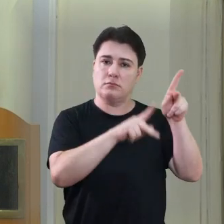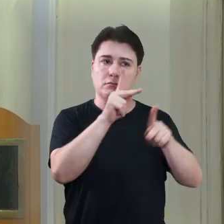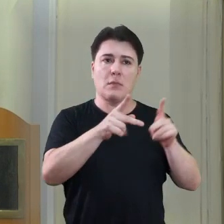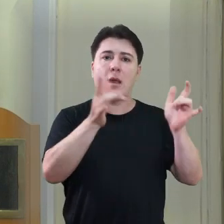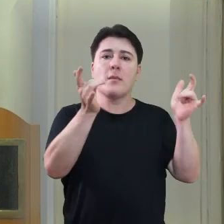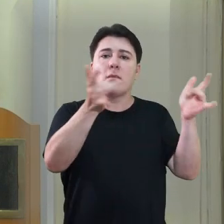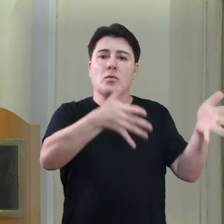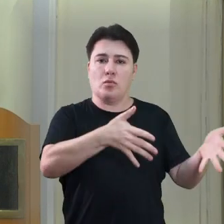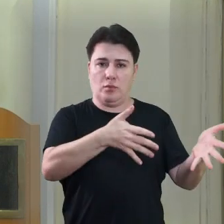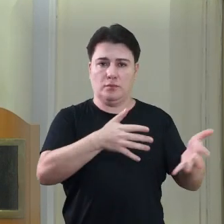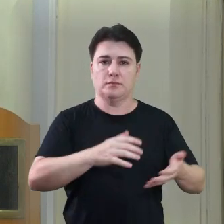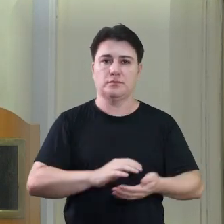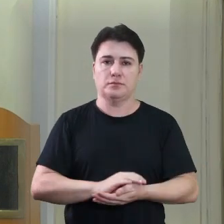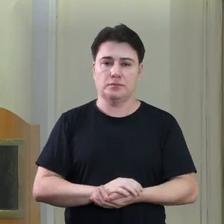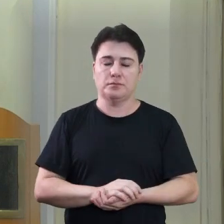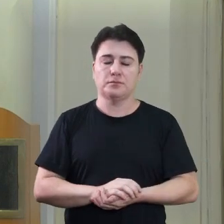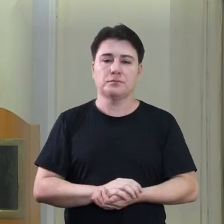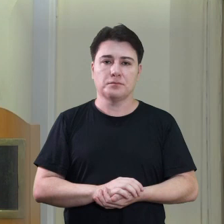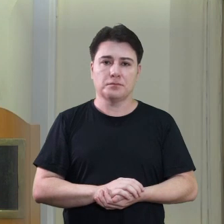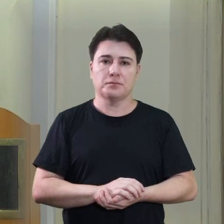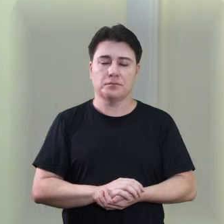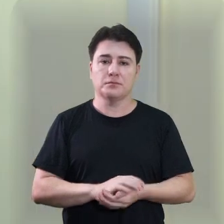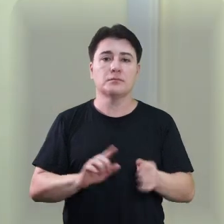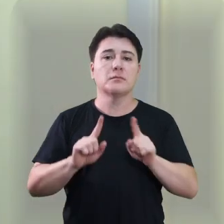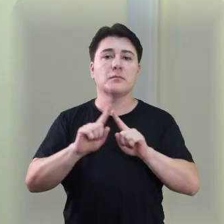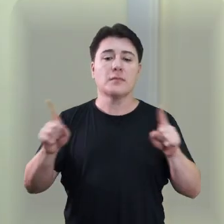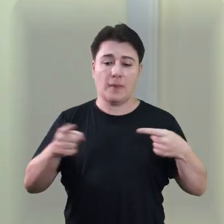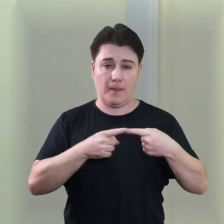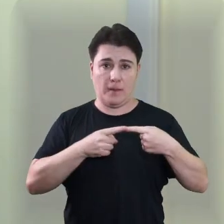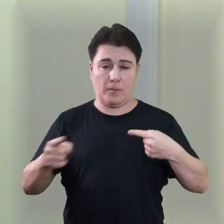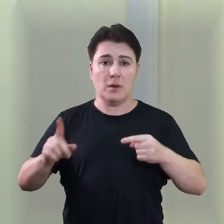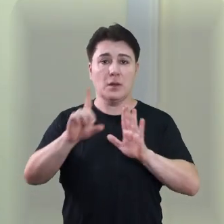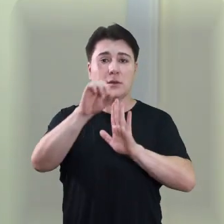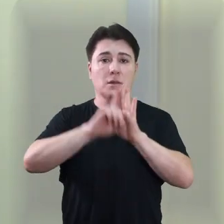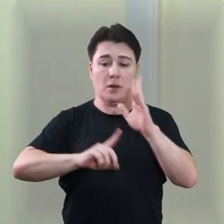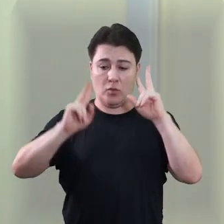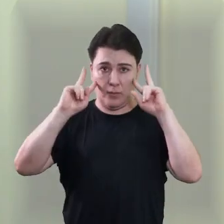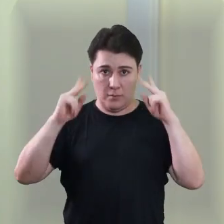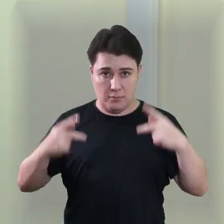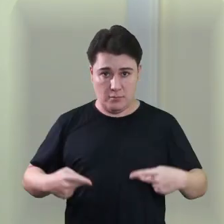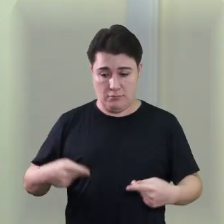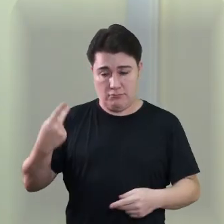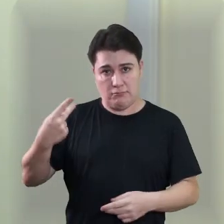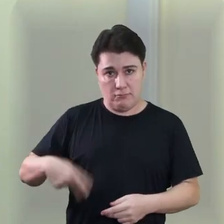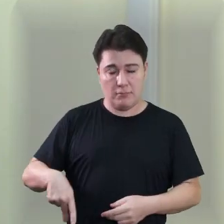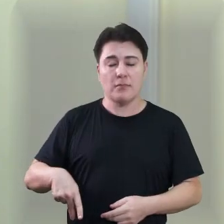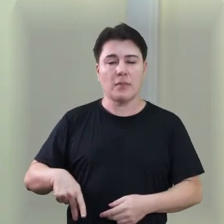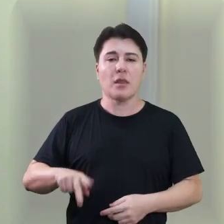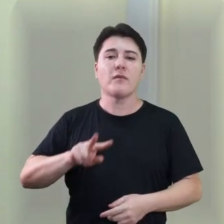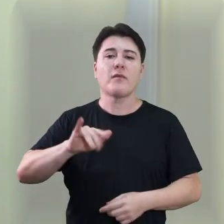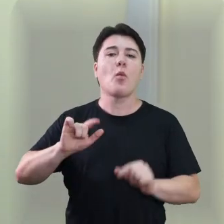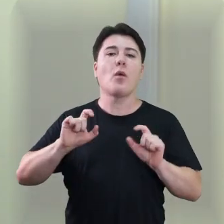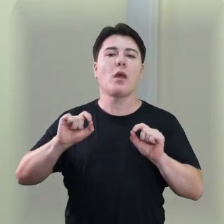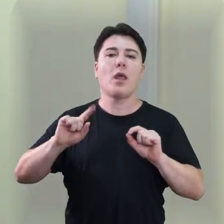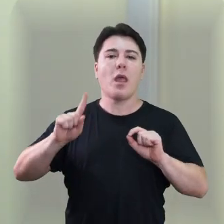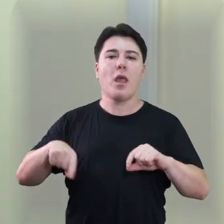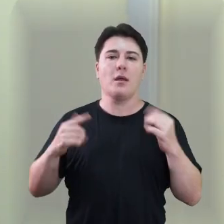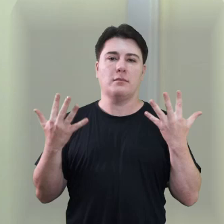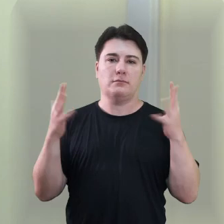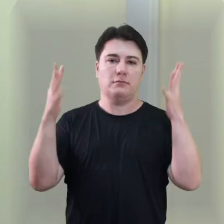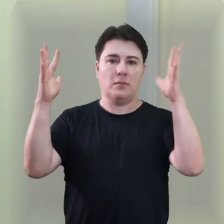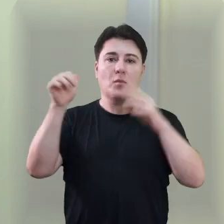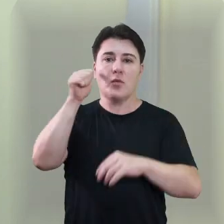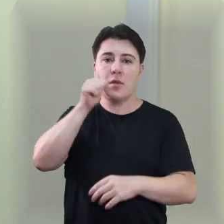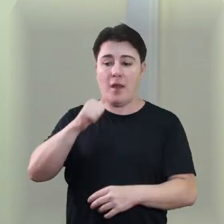população que estava abandonada pelo exército militar? Então, a Semana de Direitos Humanos, Fabi, premia